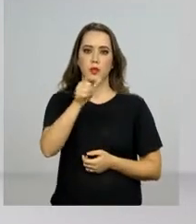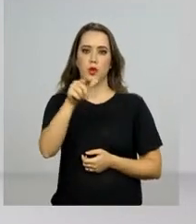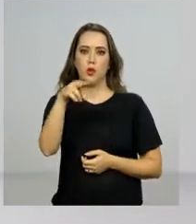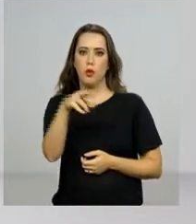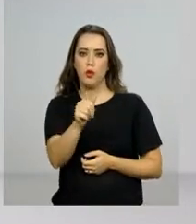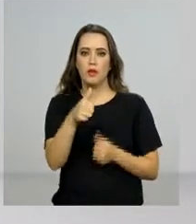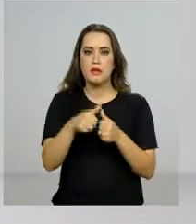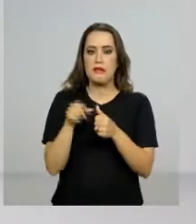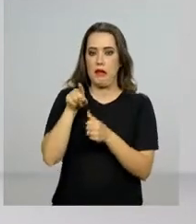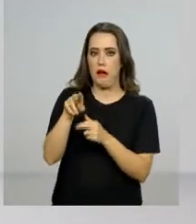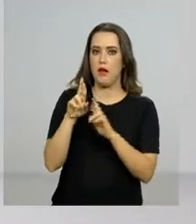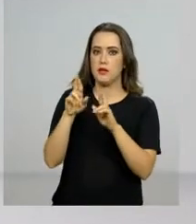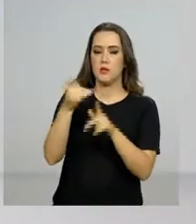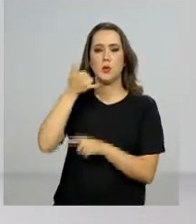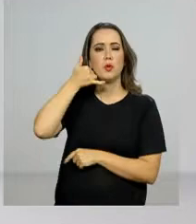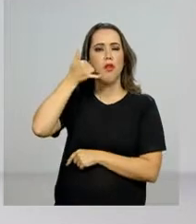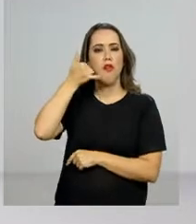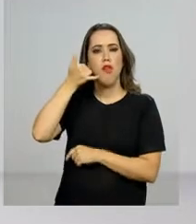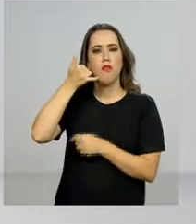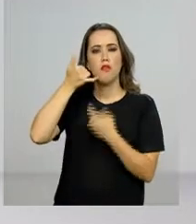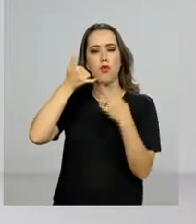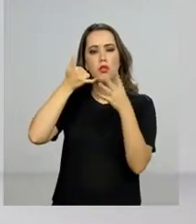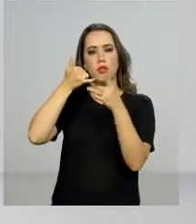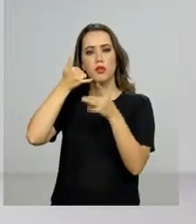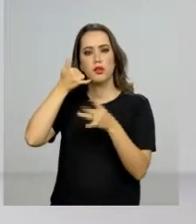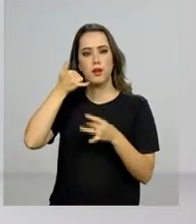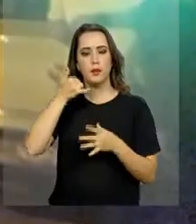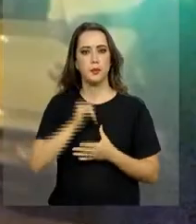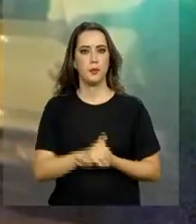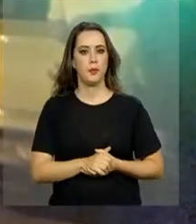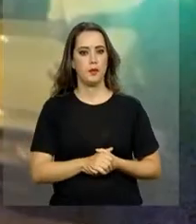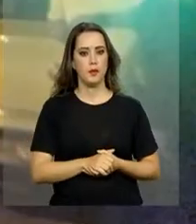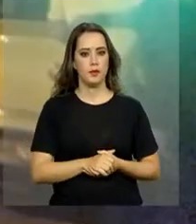Luana Karen está lá e por telefone tem mais detalhes.